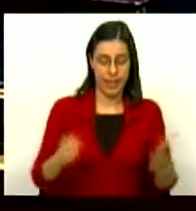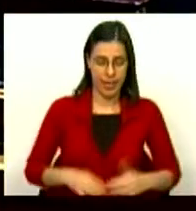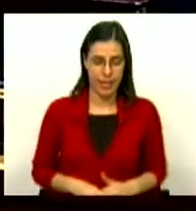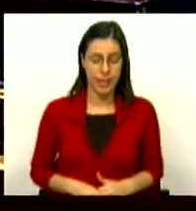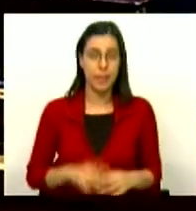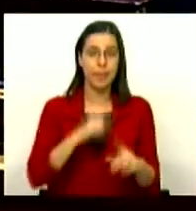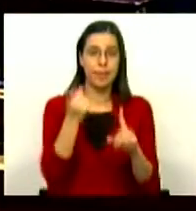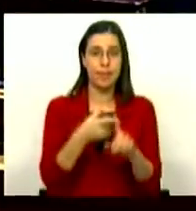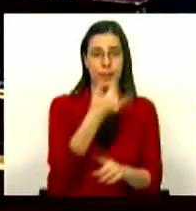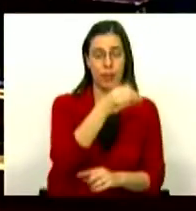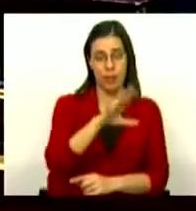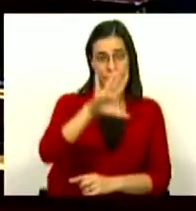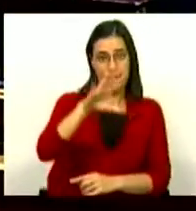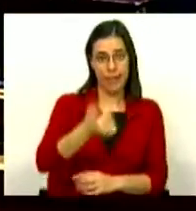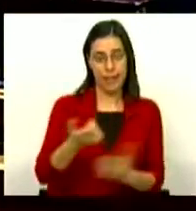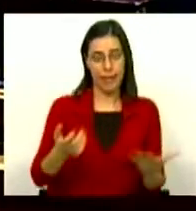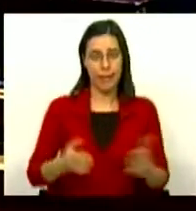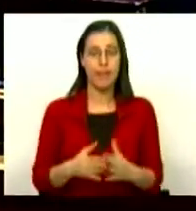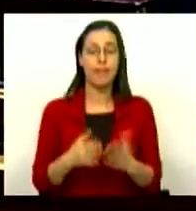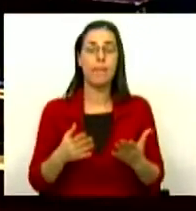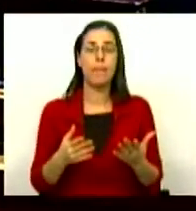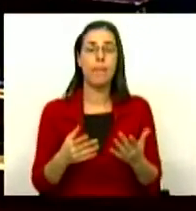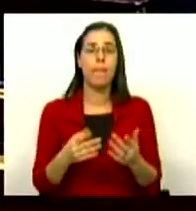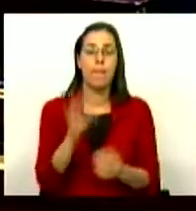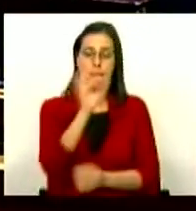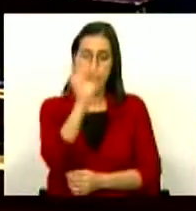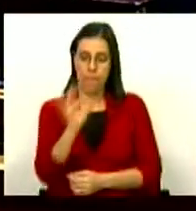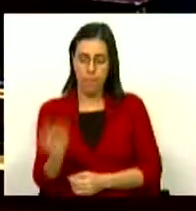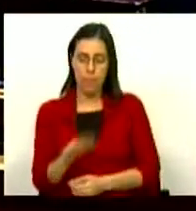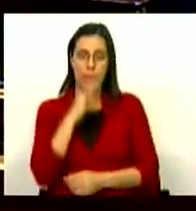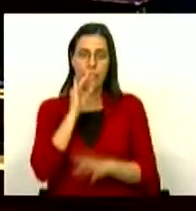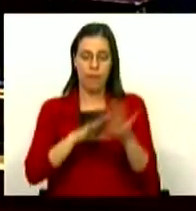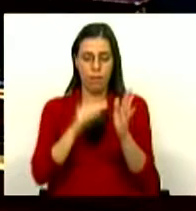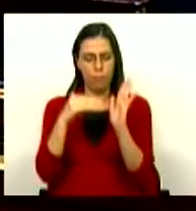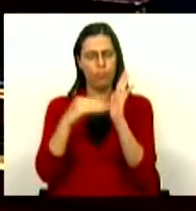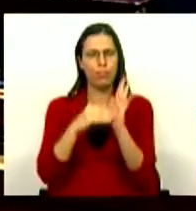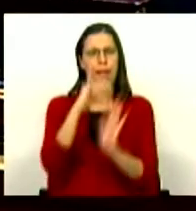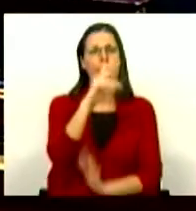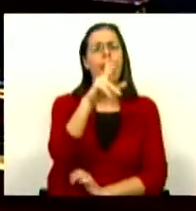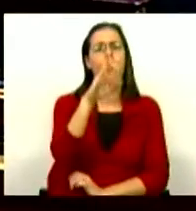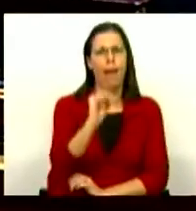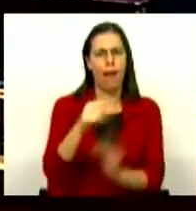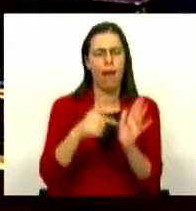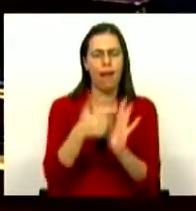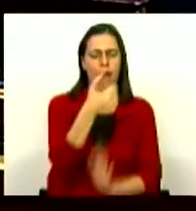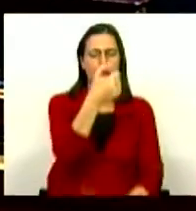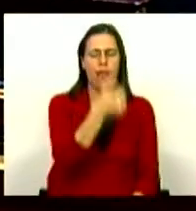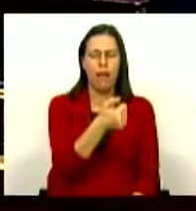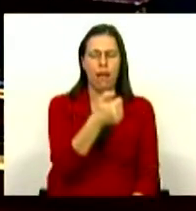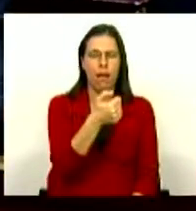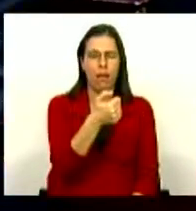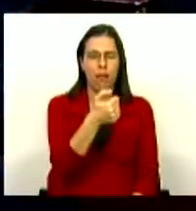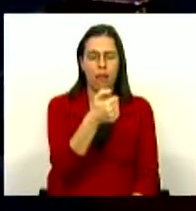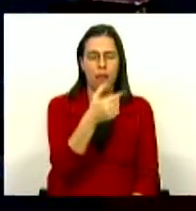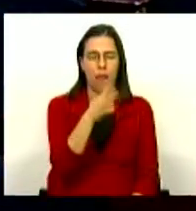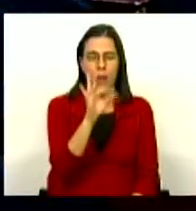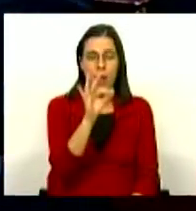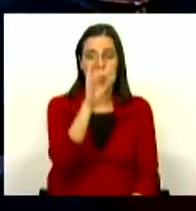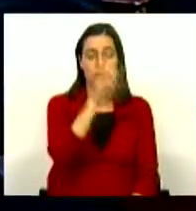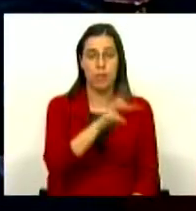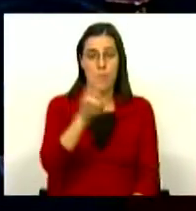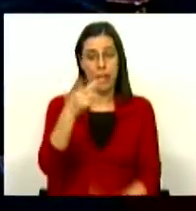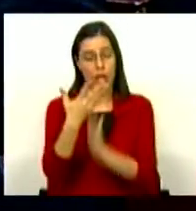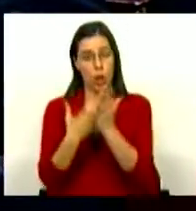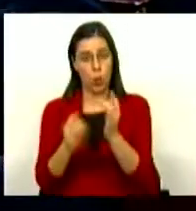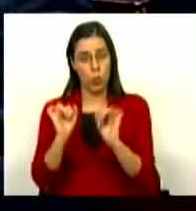Em 2015, as deduções que as famílias faziam no IRS foram de 514 milhões de